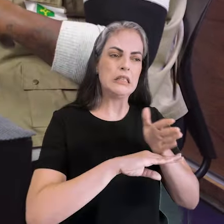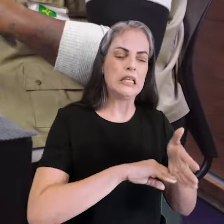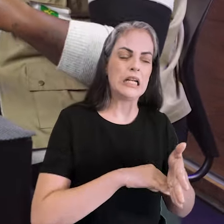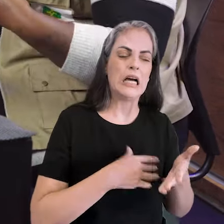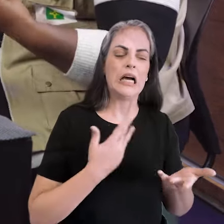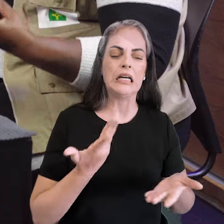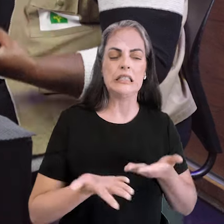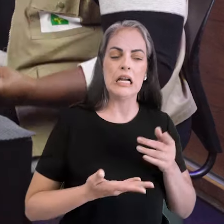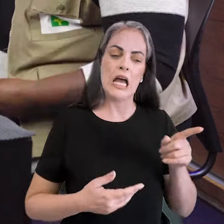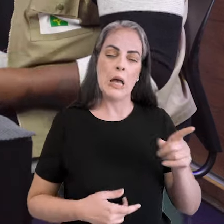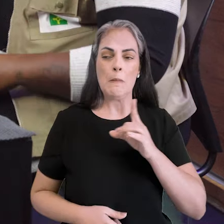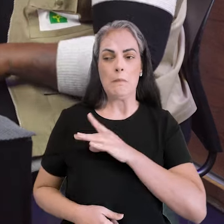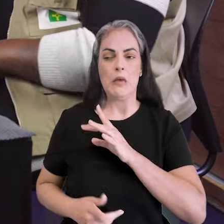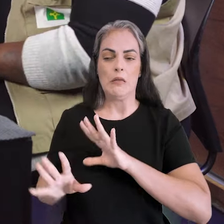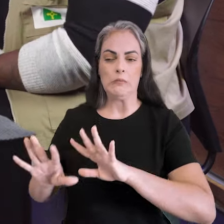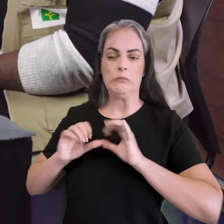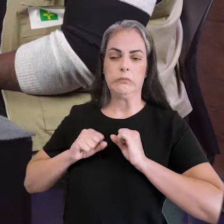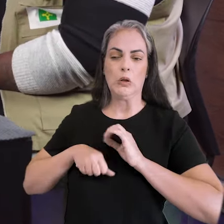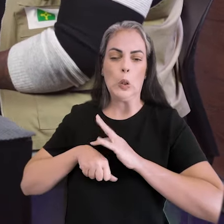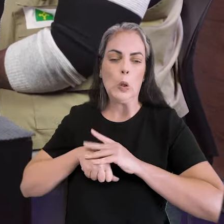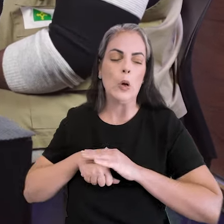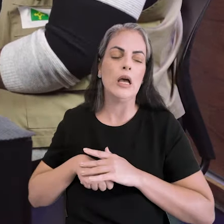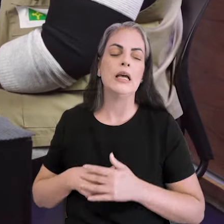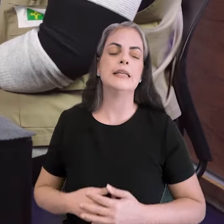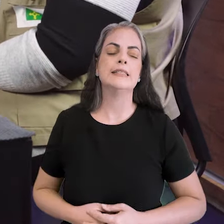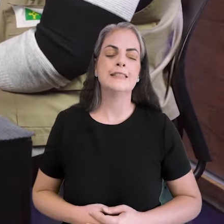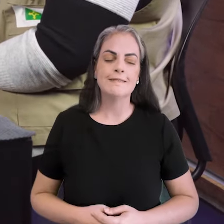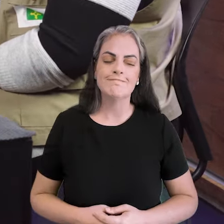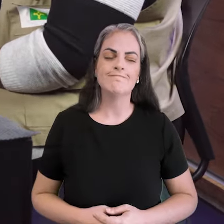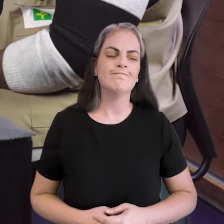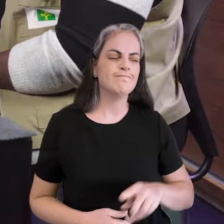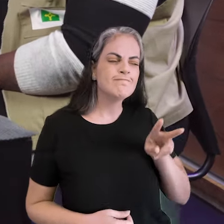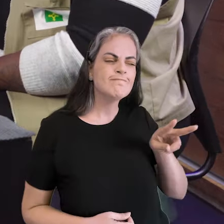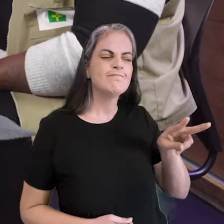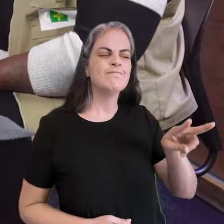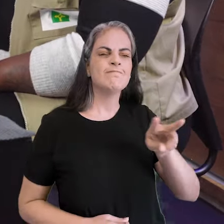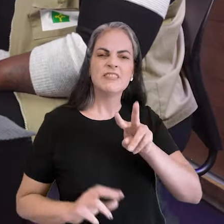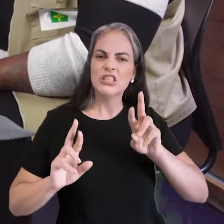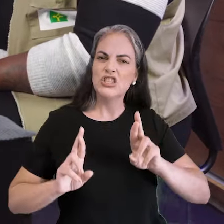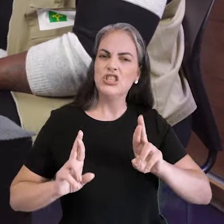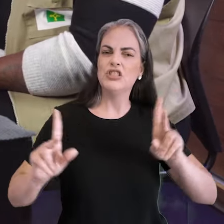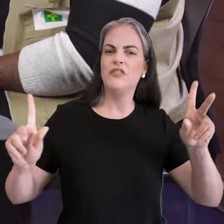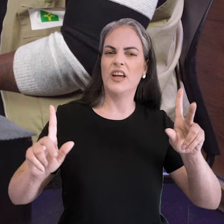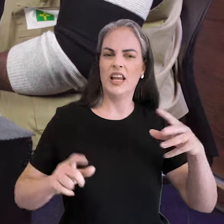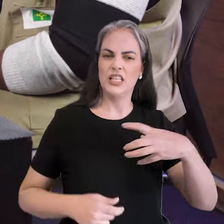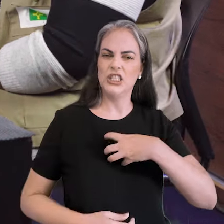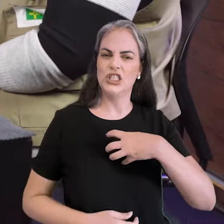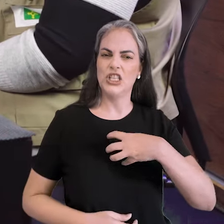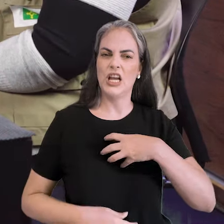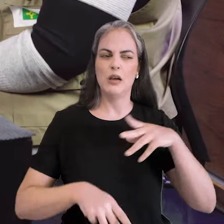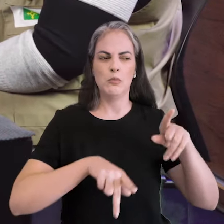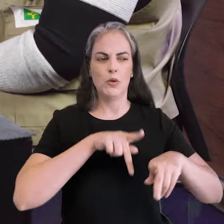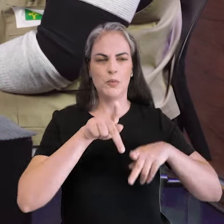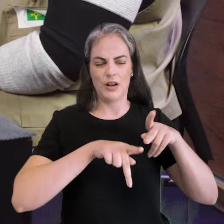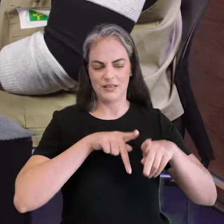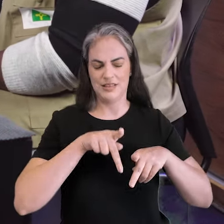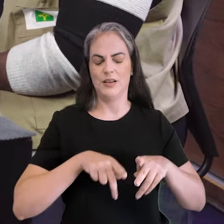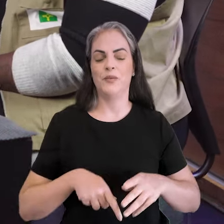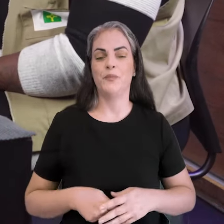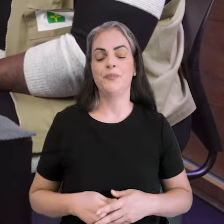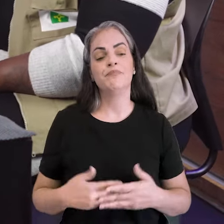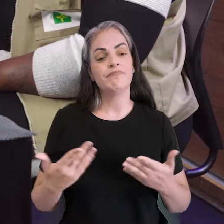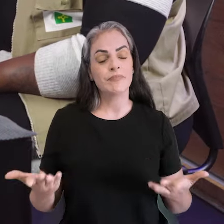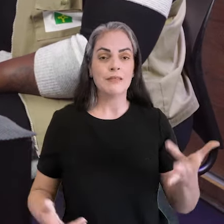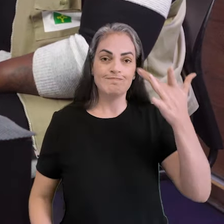e o medo de adoecer. E a gente viu muita diferença na população pós-pandemia.